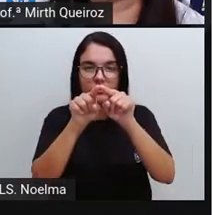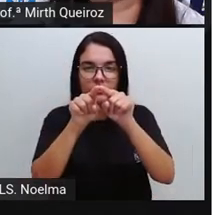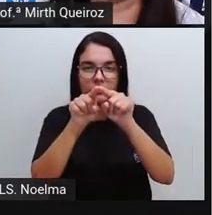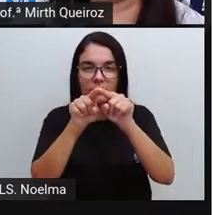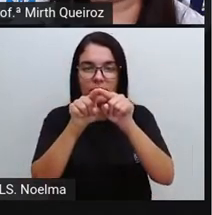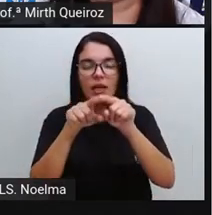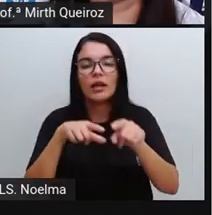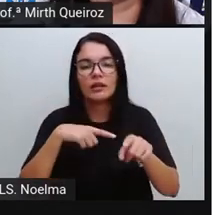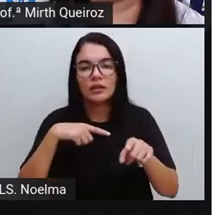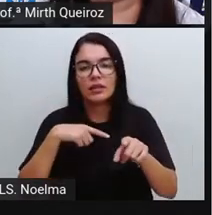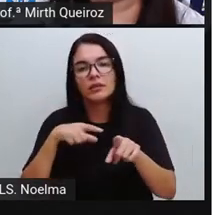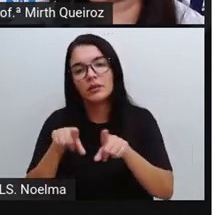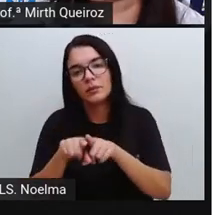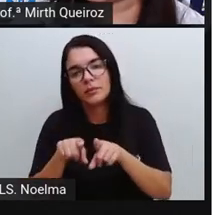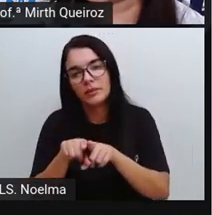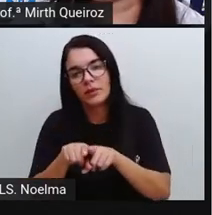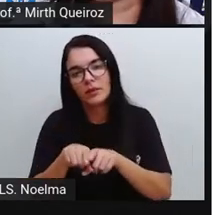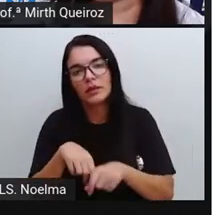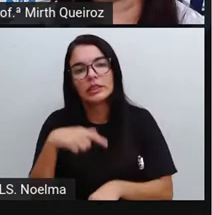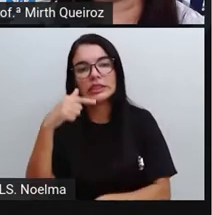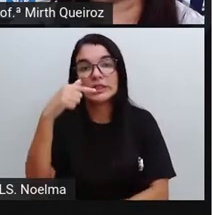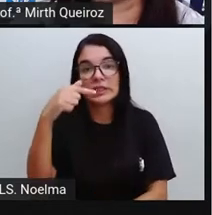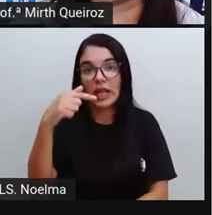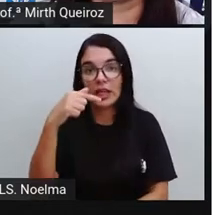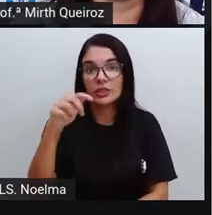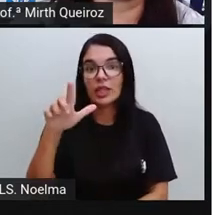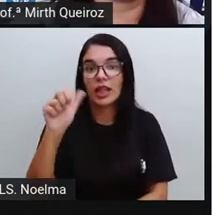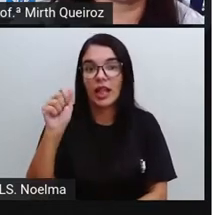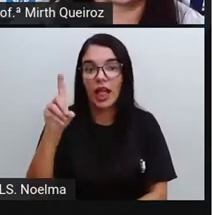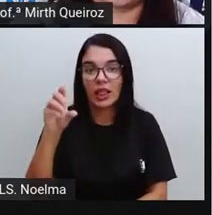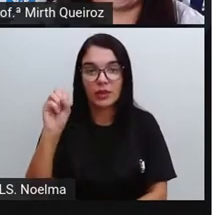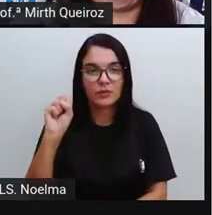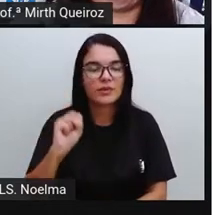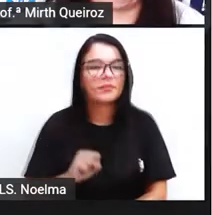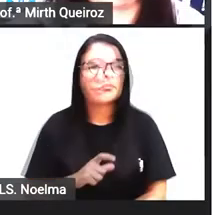quatro, cinco, seis, sete lados, uma figura de sete lados.